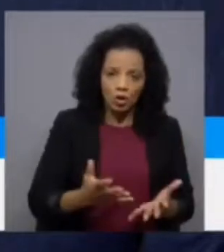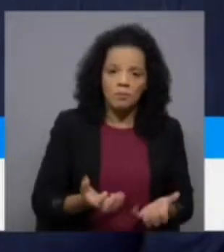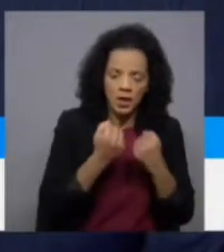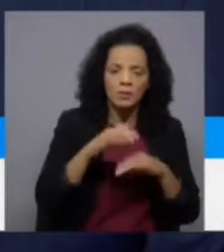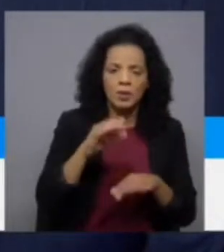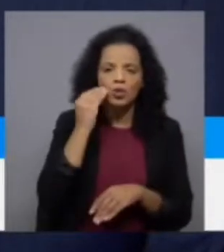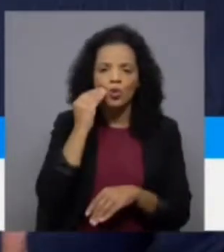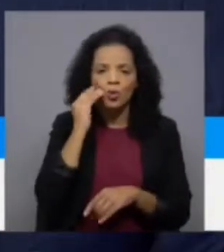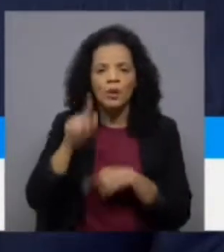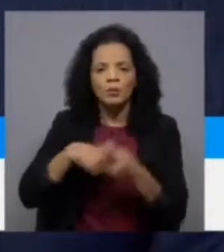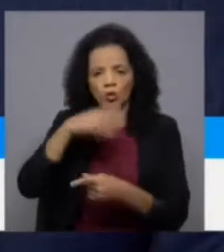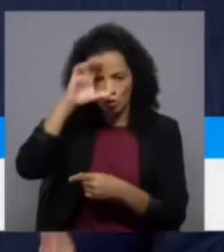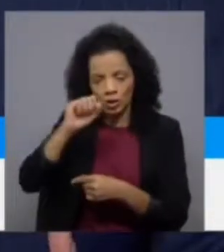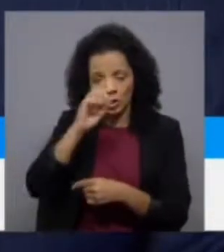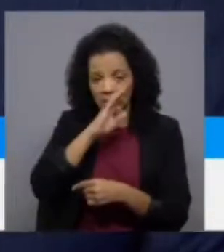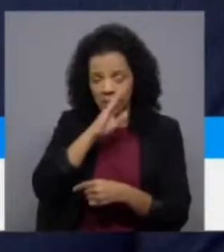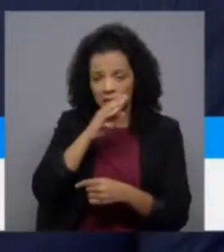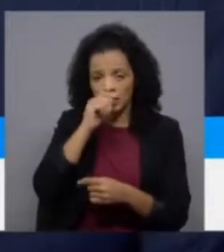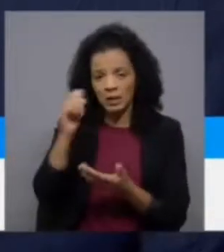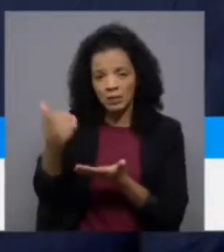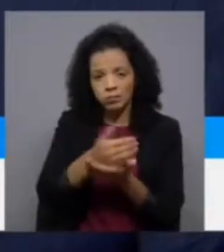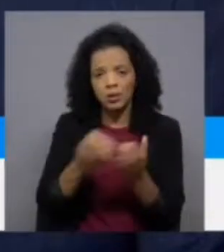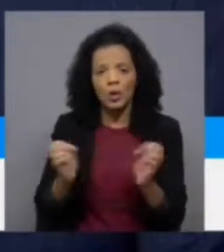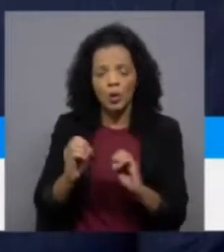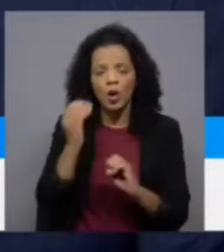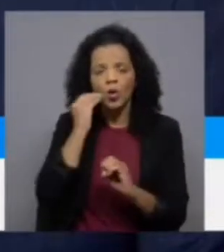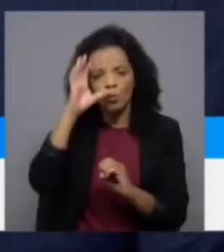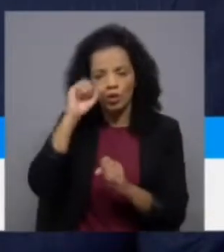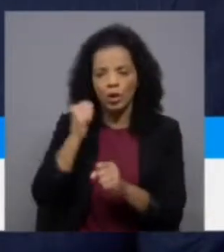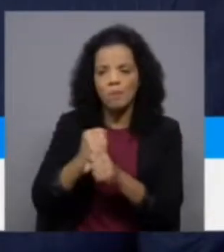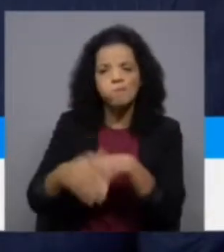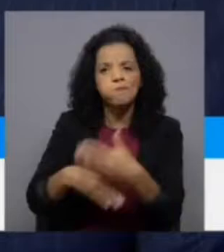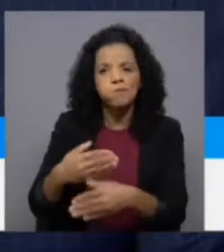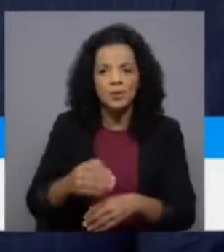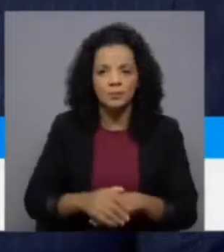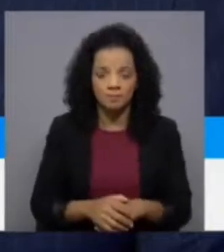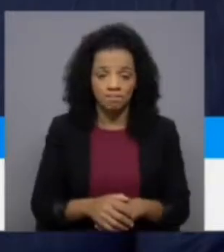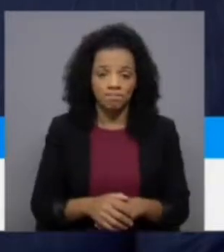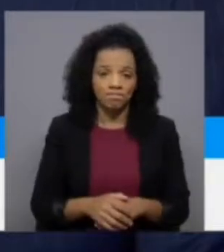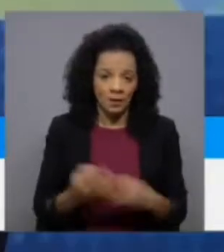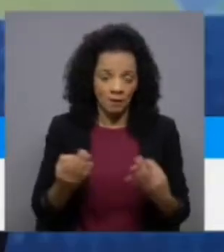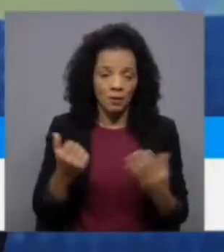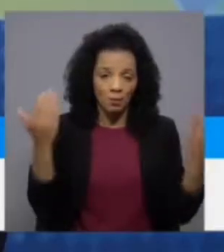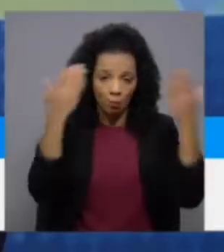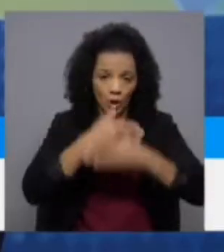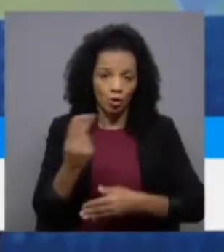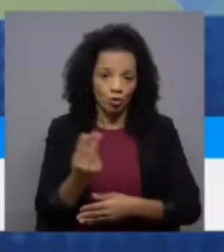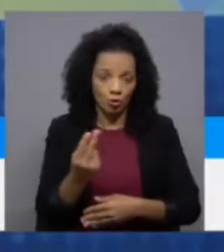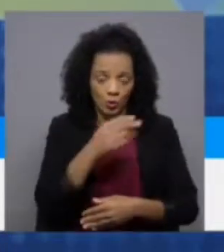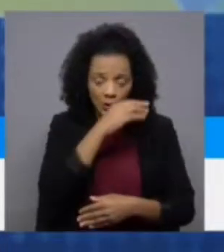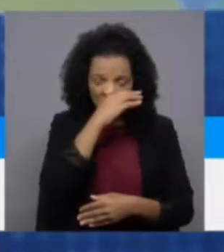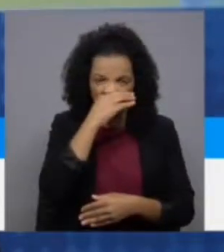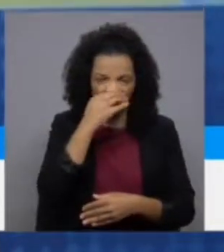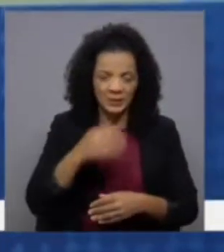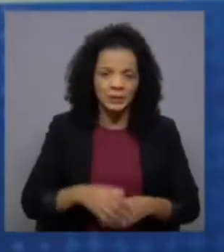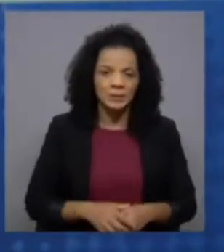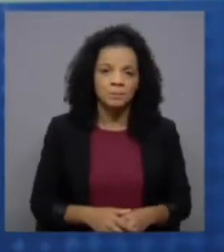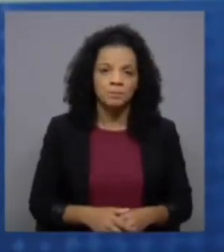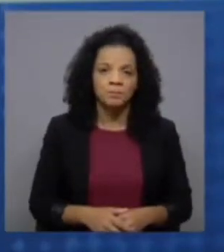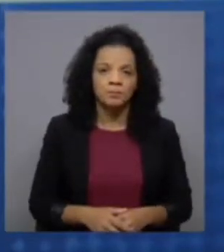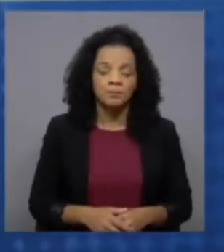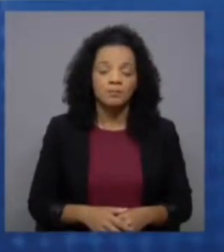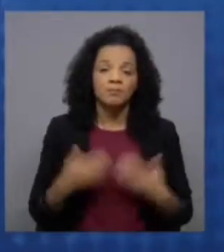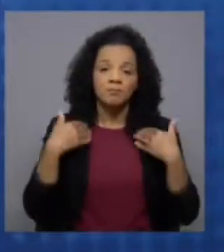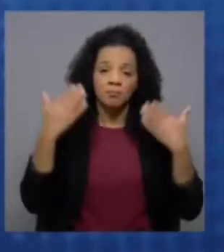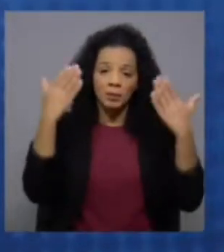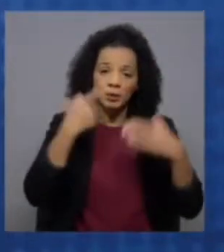assegurar sem estas receitas as suas funções? Exatamente. Muito boa noite aos dois e os meus